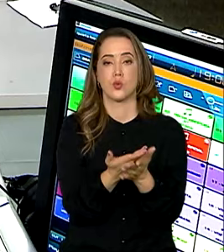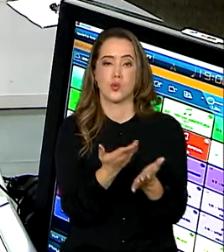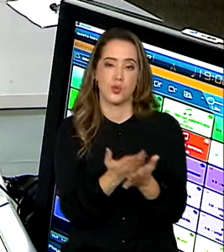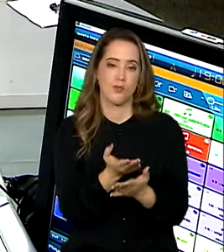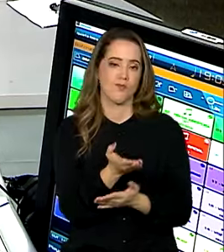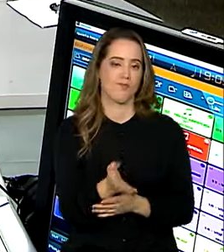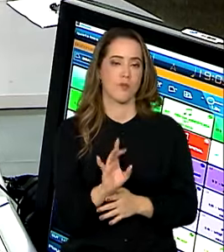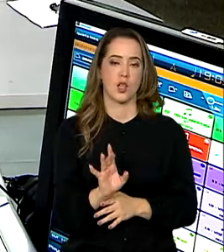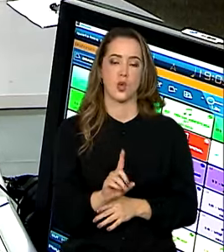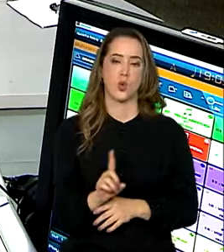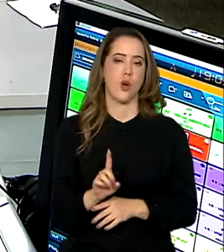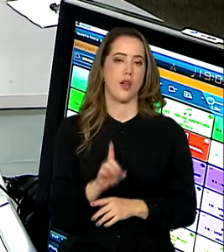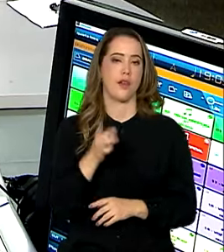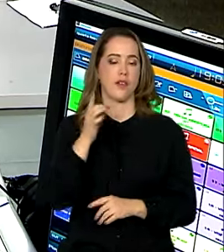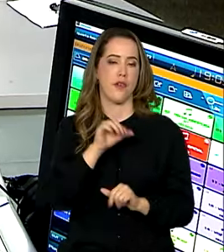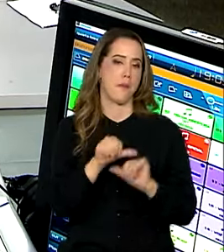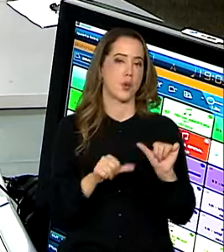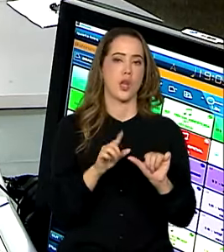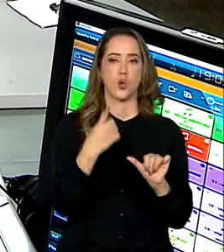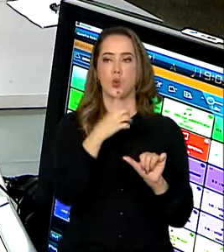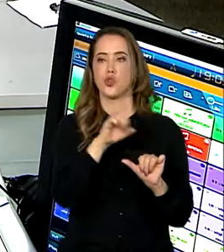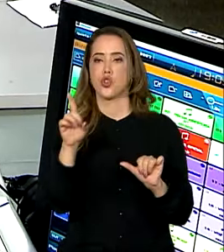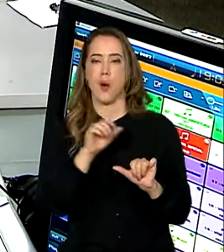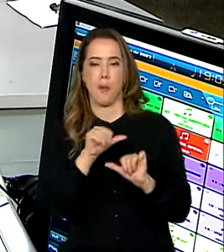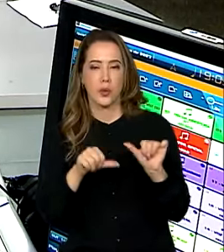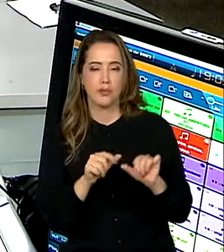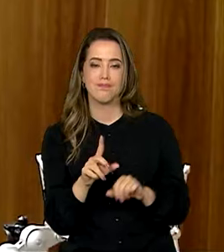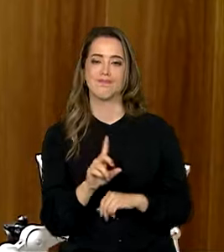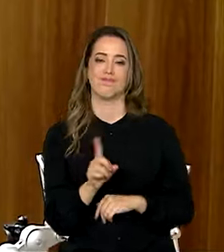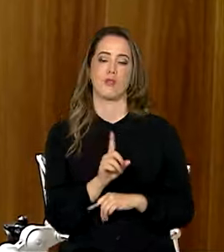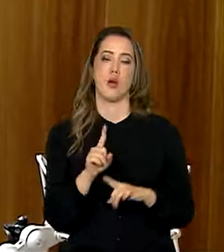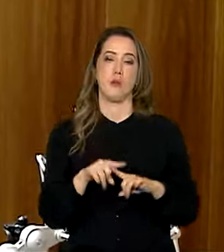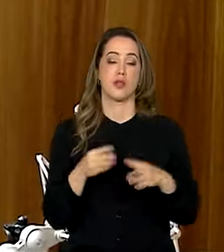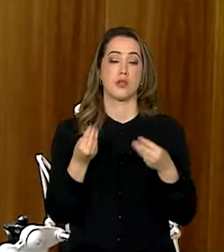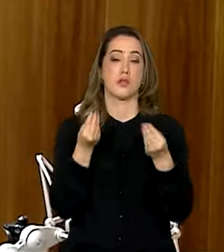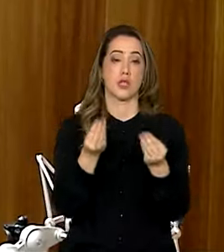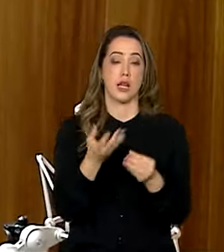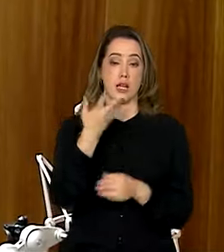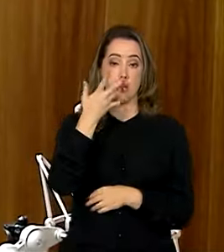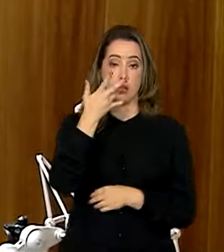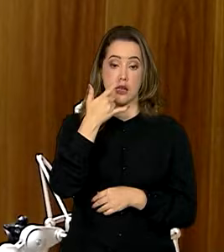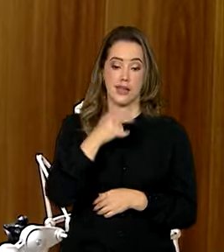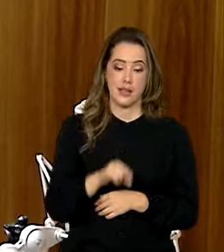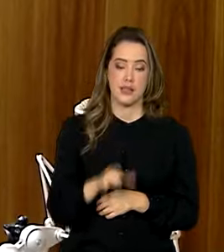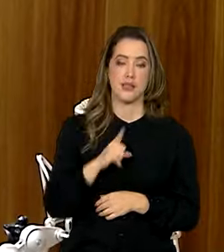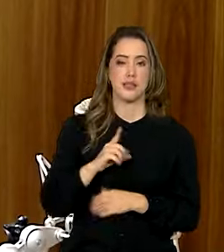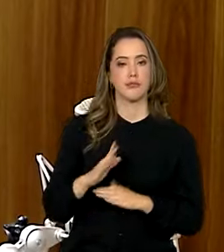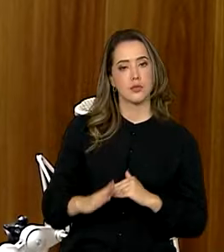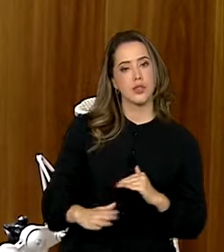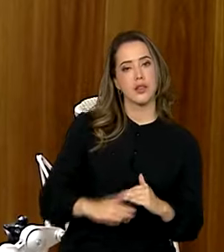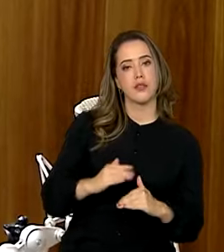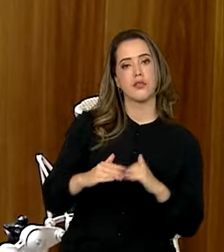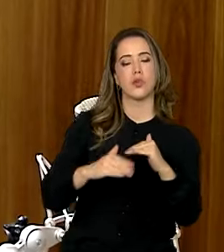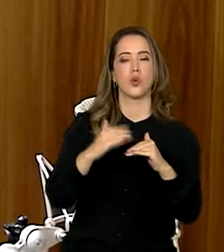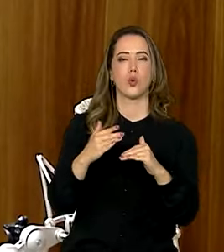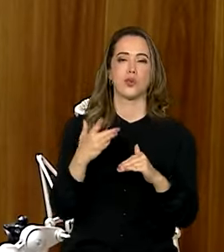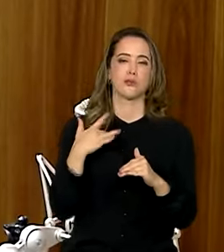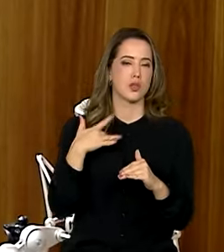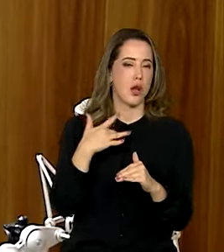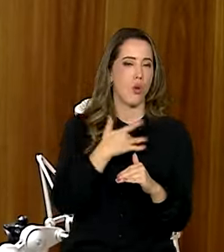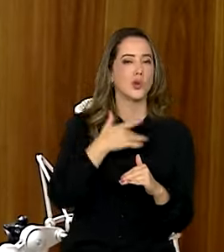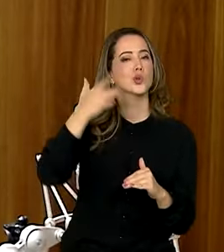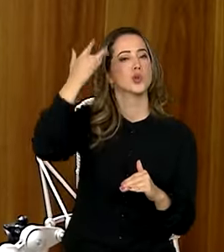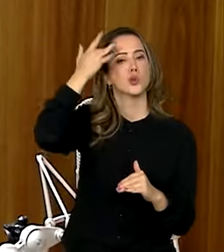que a gente sabe que vai mudar de um dia para o outro, mas garantir que essa infância seja saudável e seja uma infância pautada